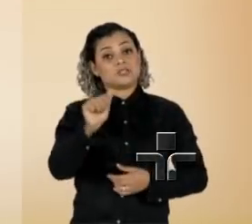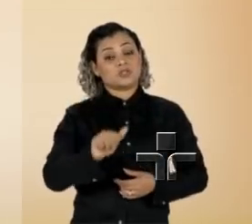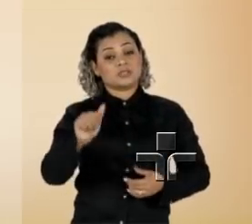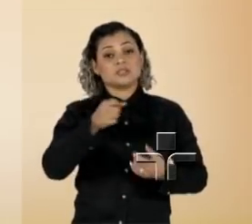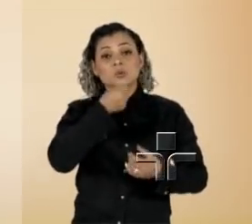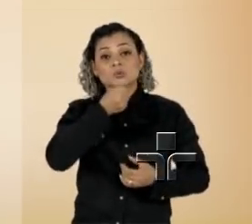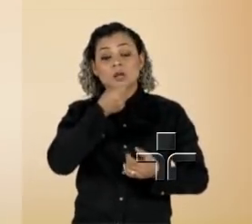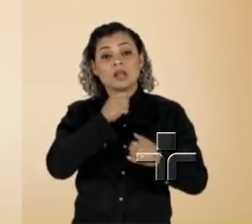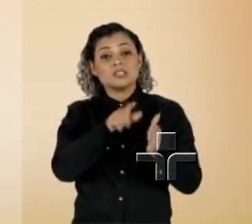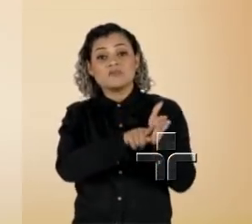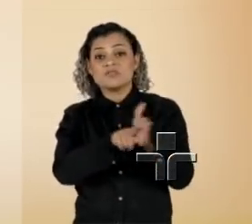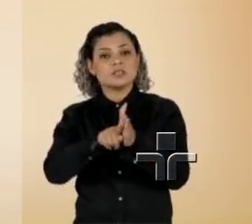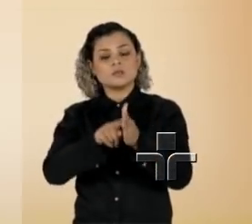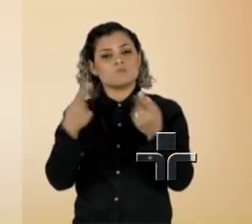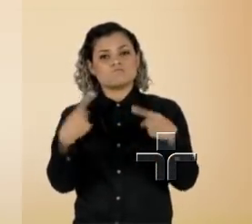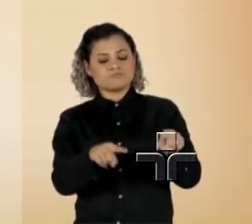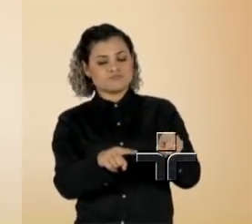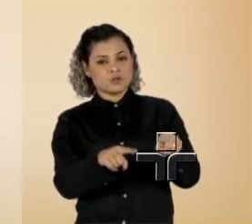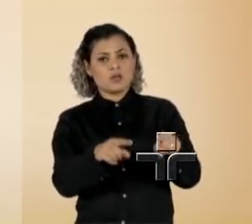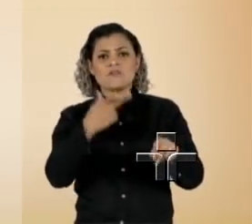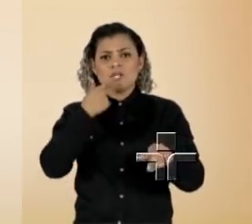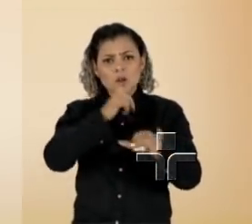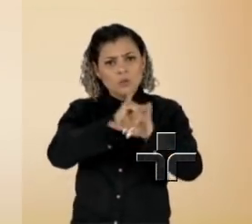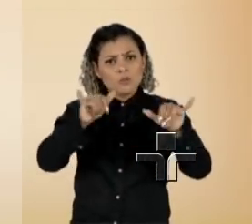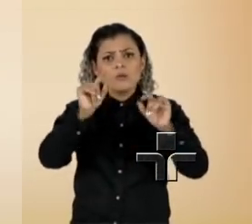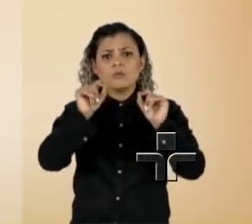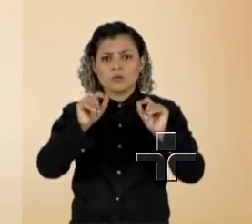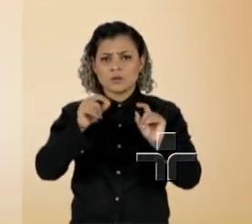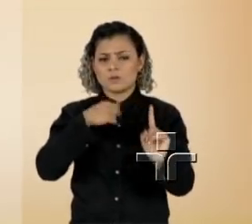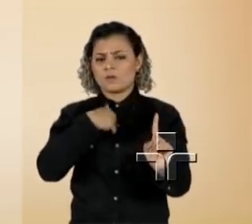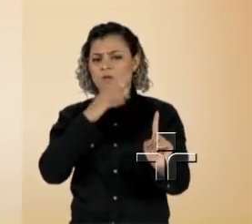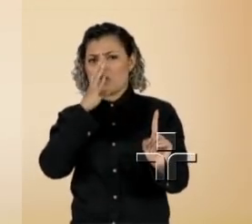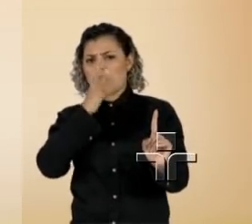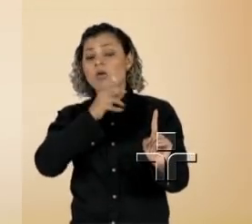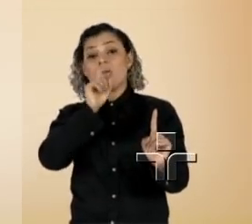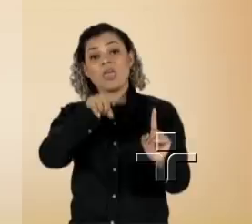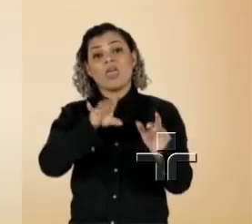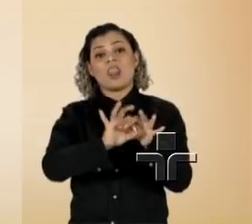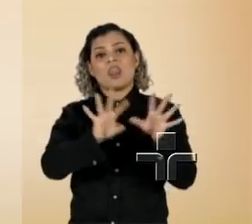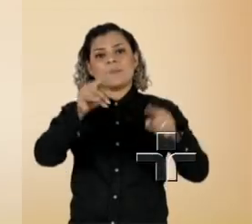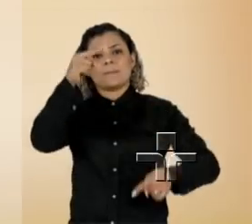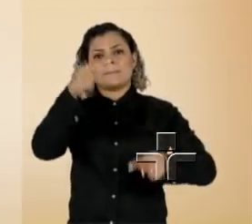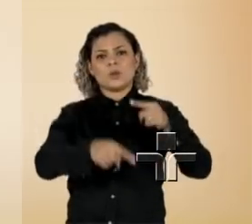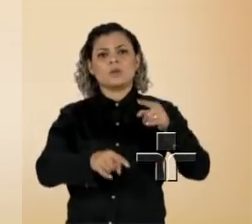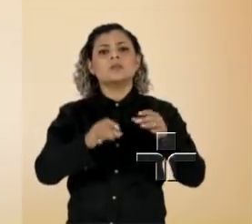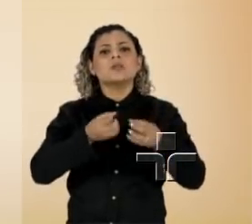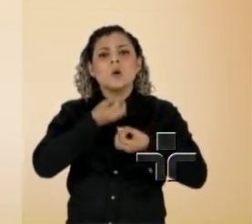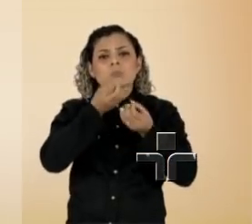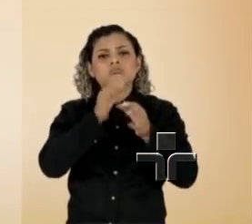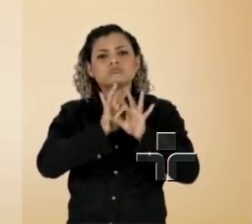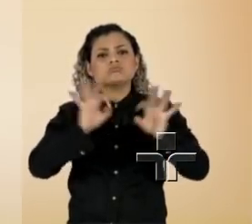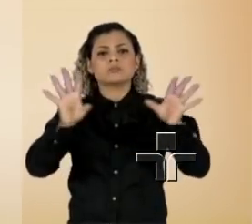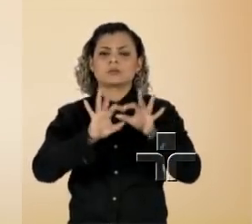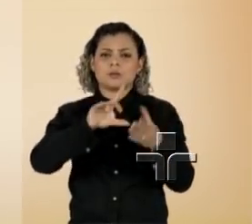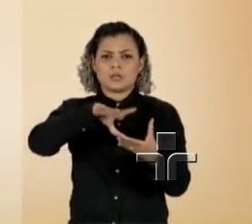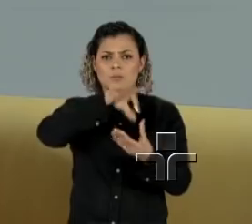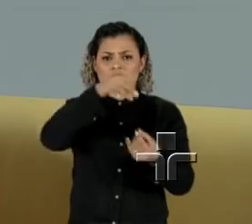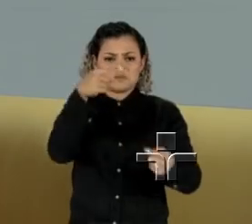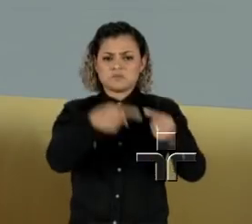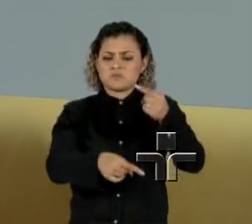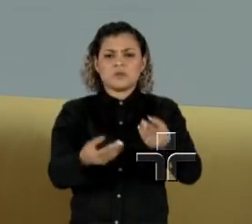Jornalismo Investigativo, que consideram a insinuação um ataque à liberdade de imprensa incompatível com a democracia.